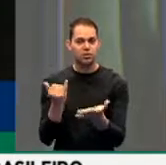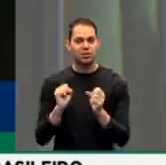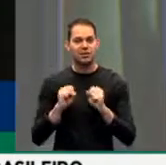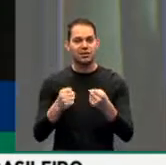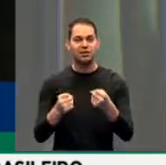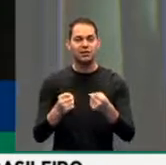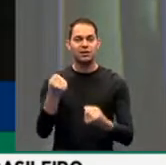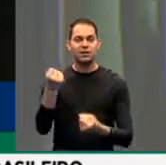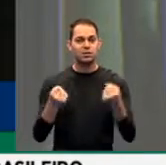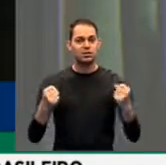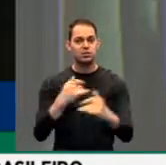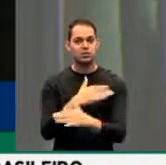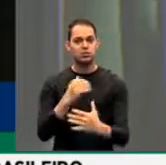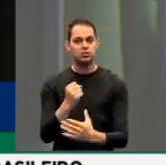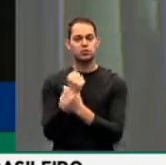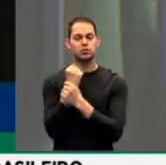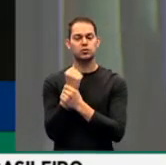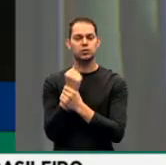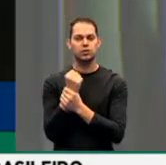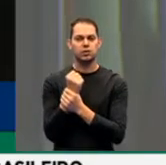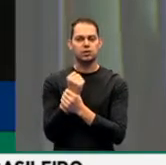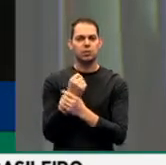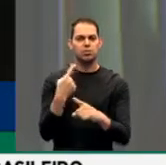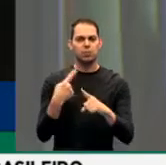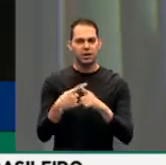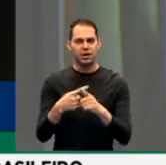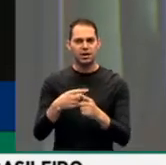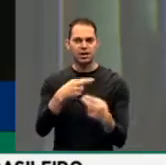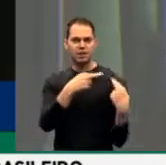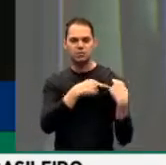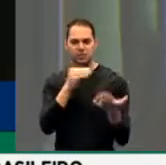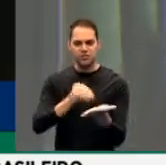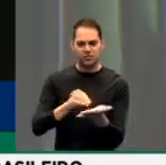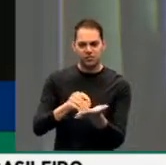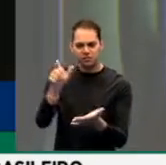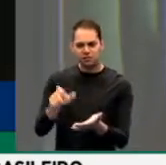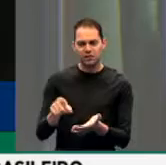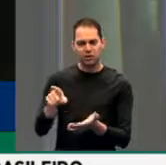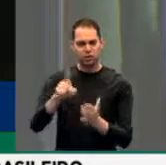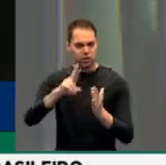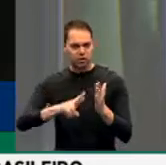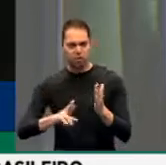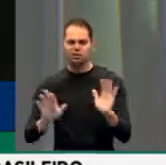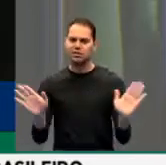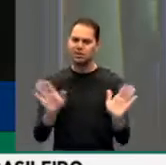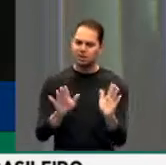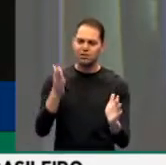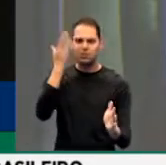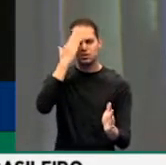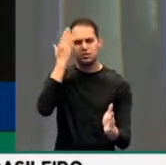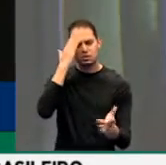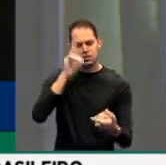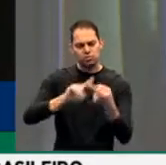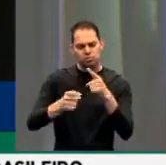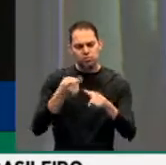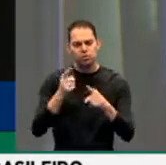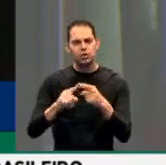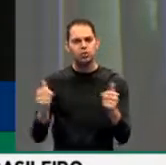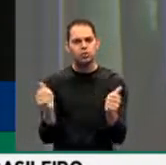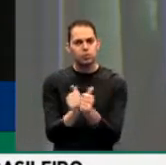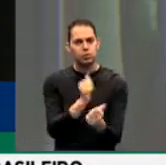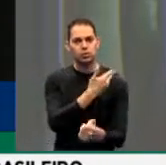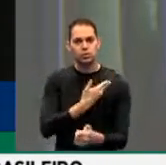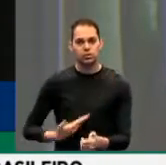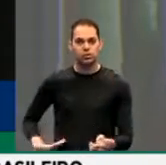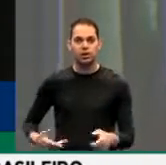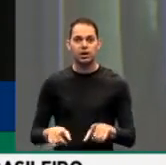trânsito seguro. Não por responsabilidade do relator, eu sei que existe uma negociação com o governo, mas é aí que eu